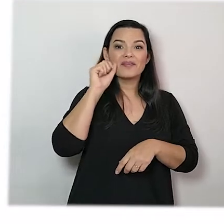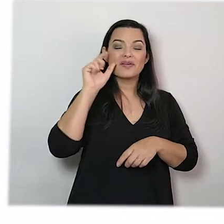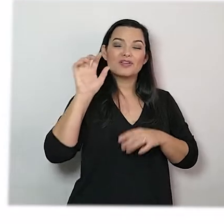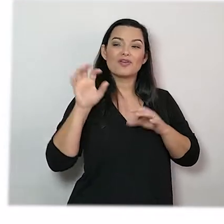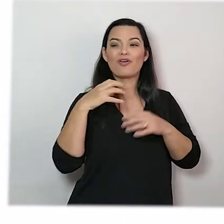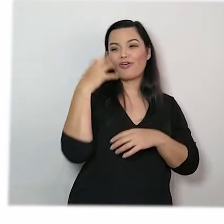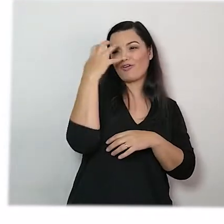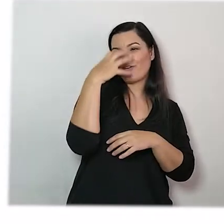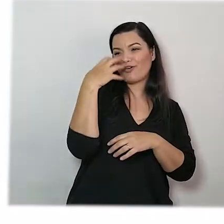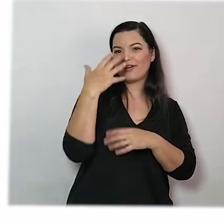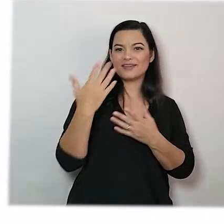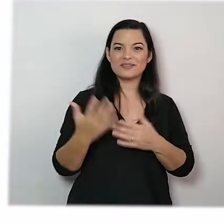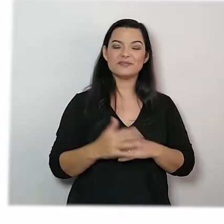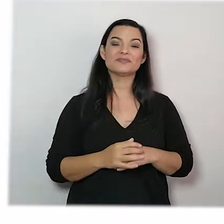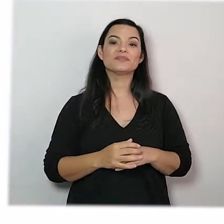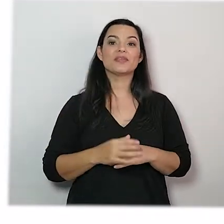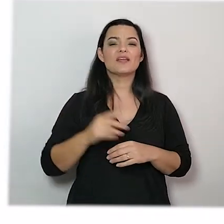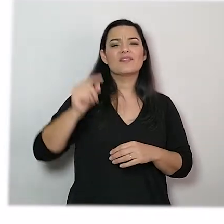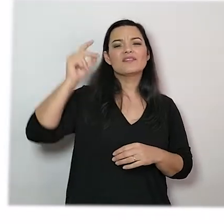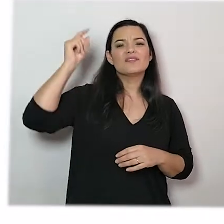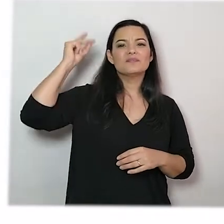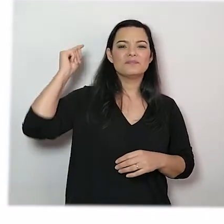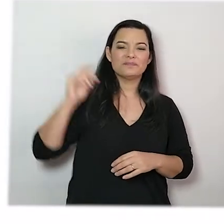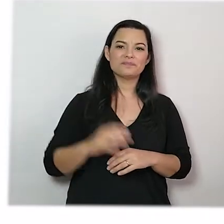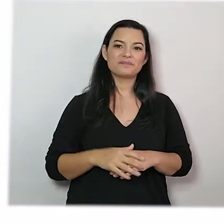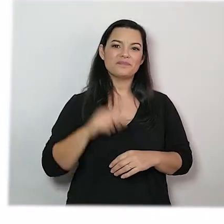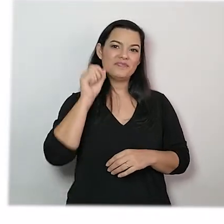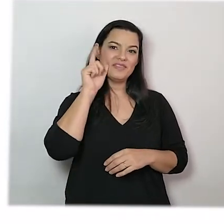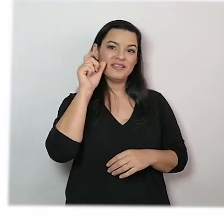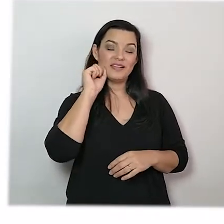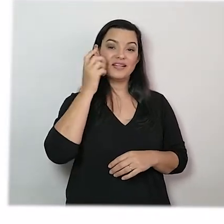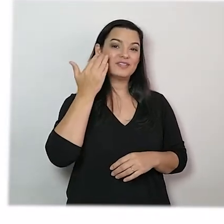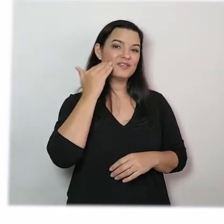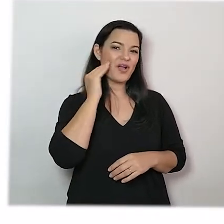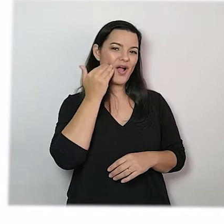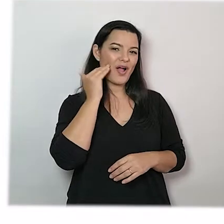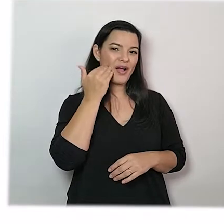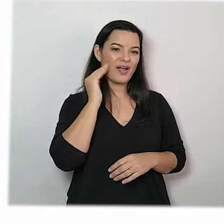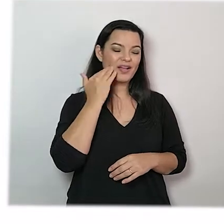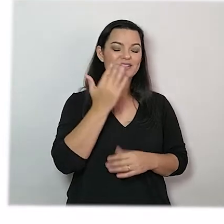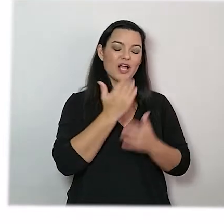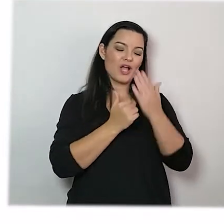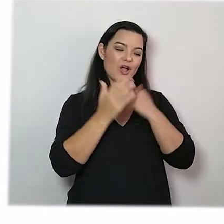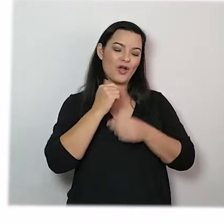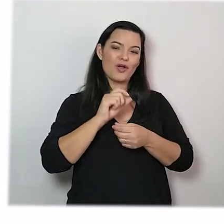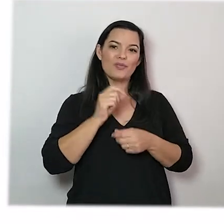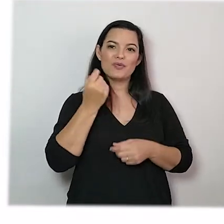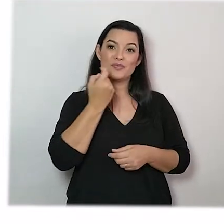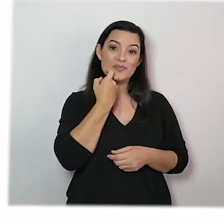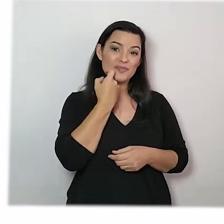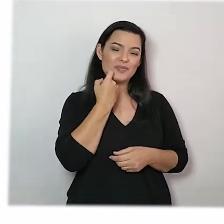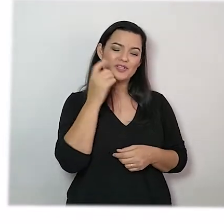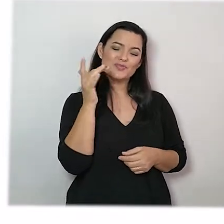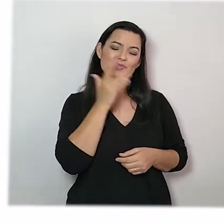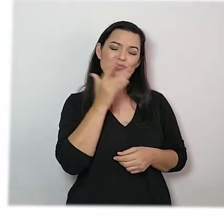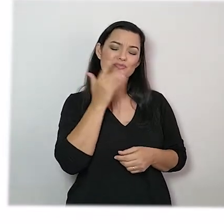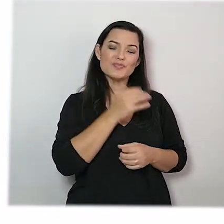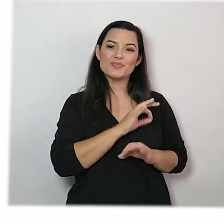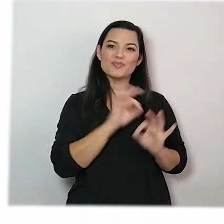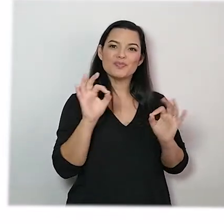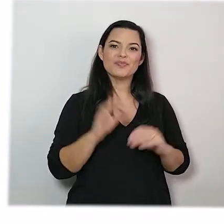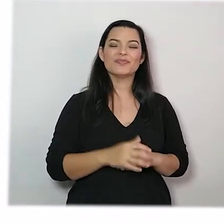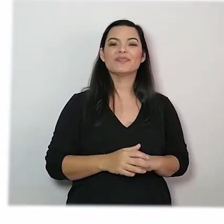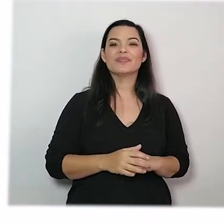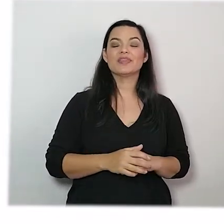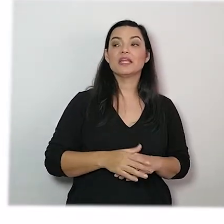Era uma vez um gato rosa. Comeu uma sardinha deliciosa. Era